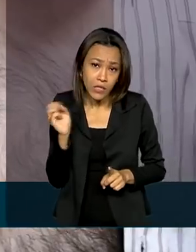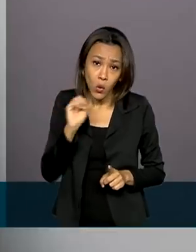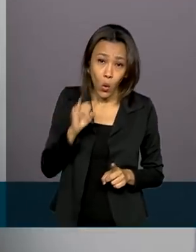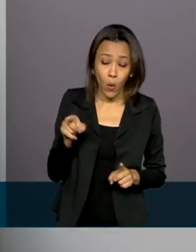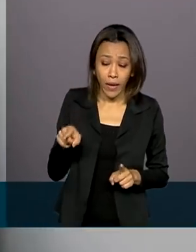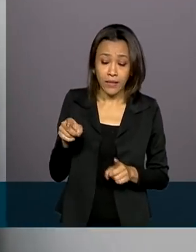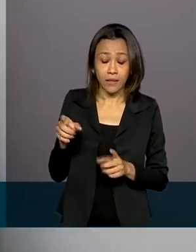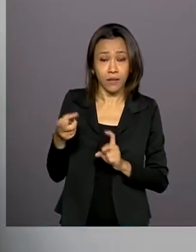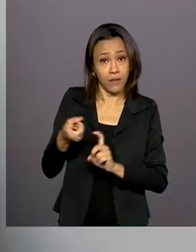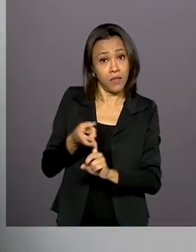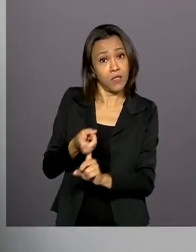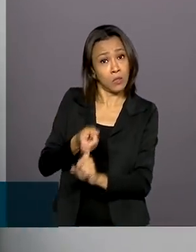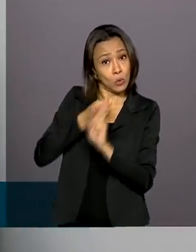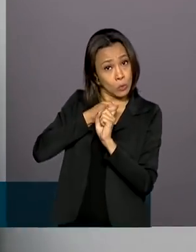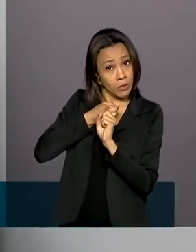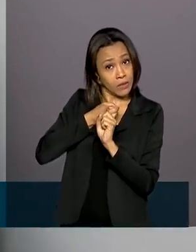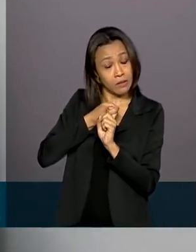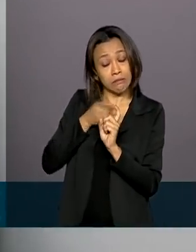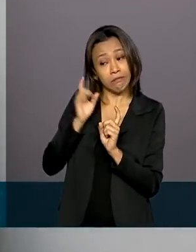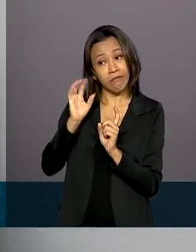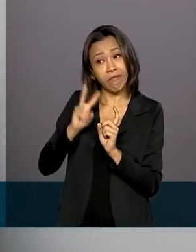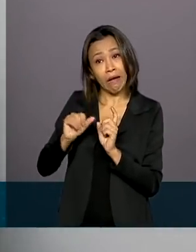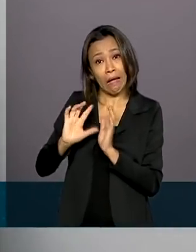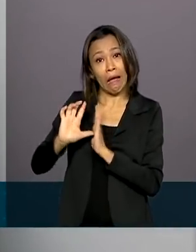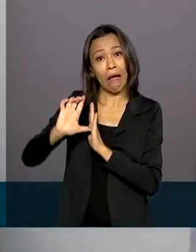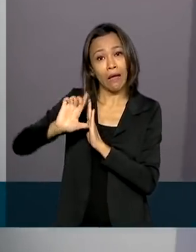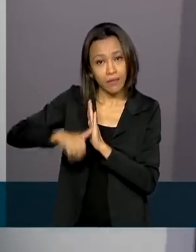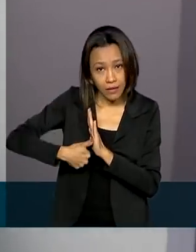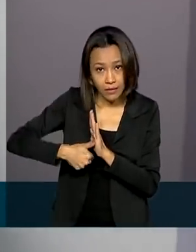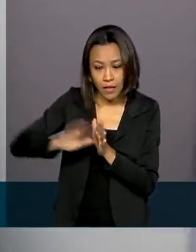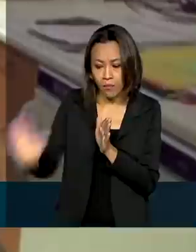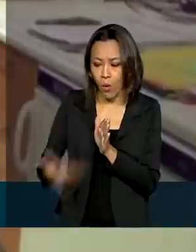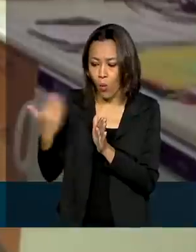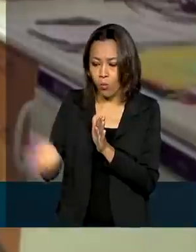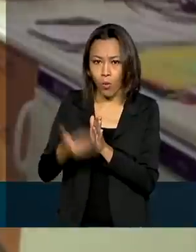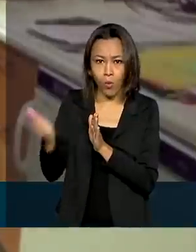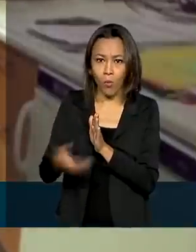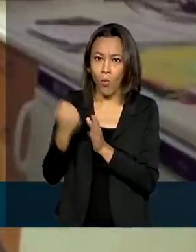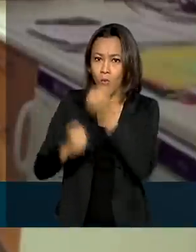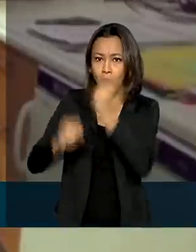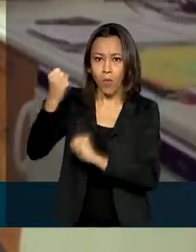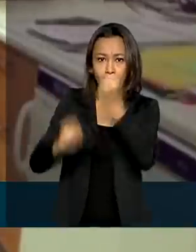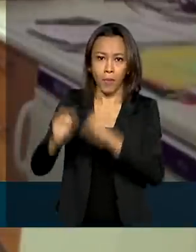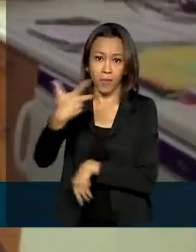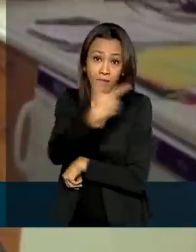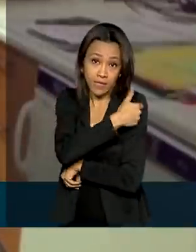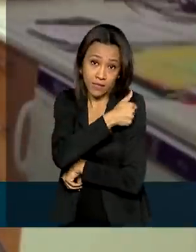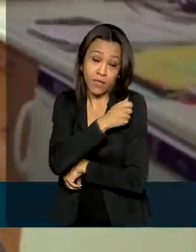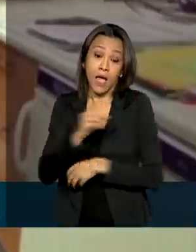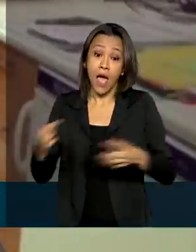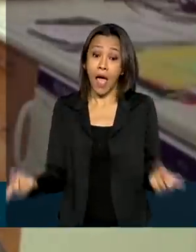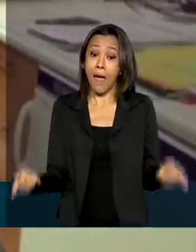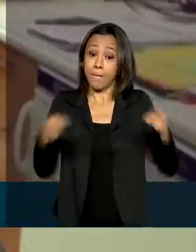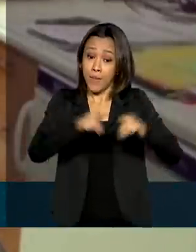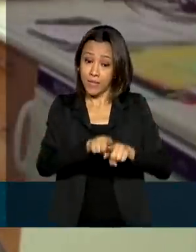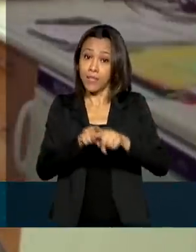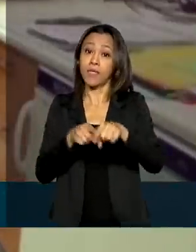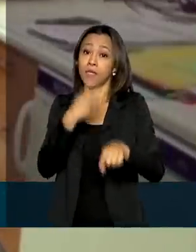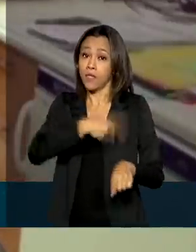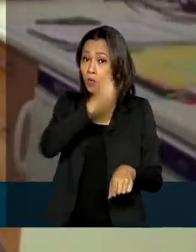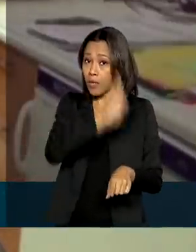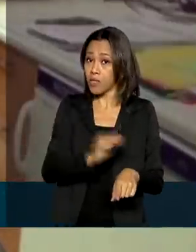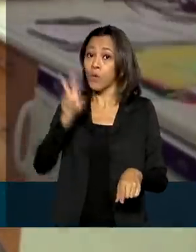suspensão vai significar um atraso na produção da vacina. A parceria do Brasil com a Universidade de Oxford